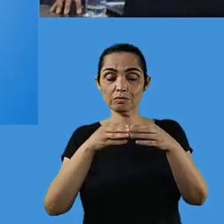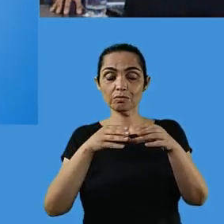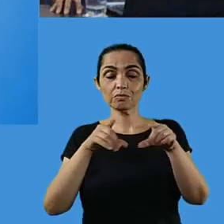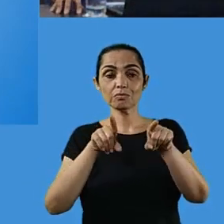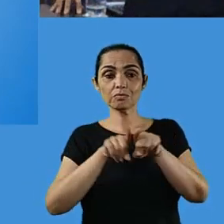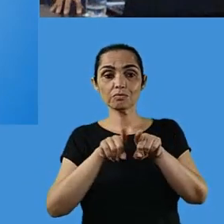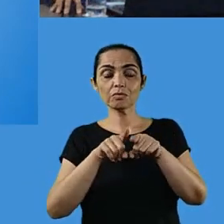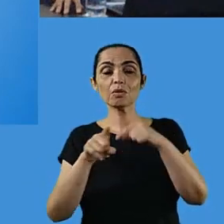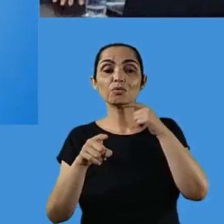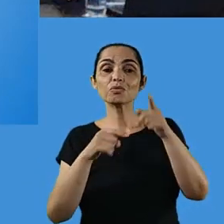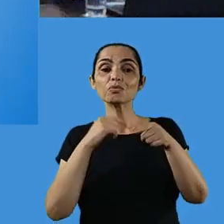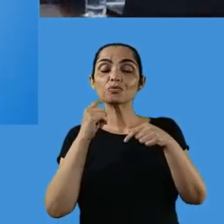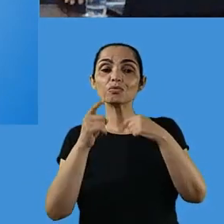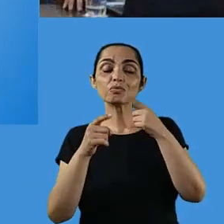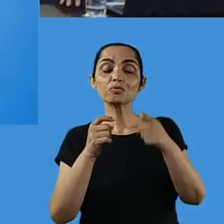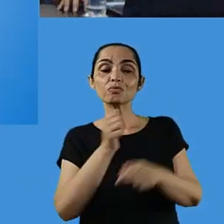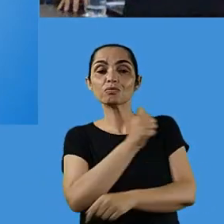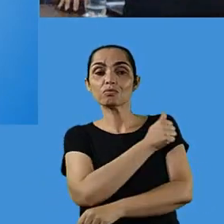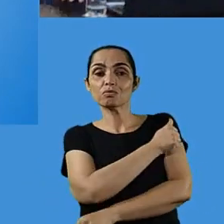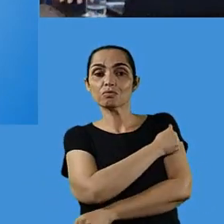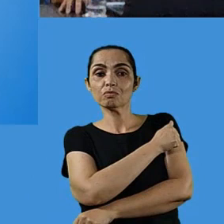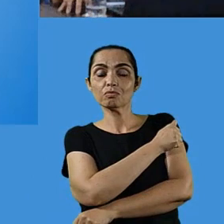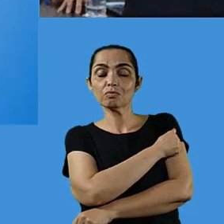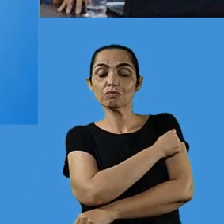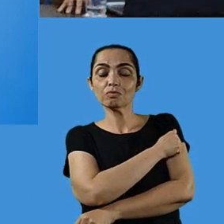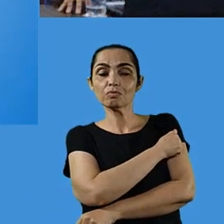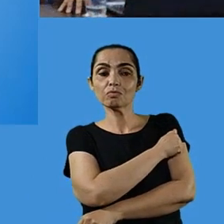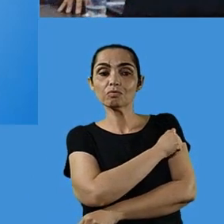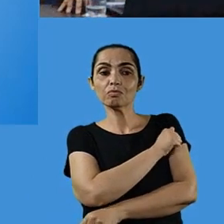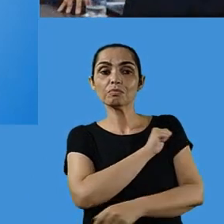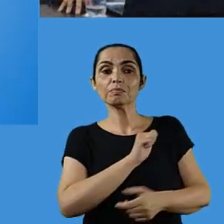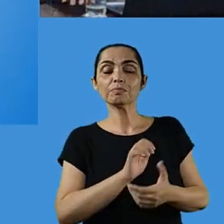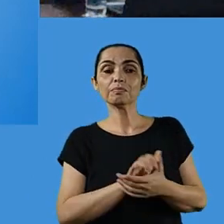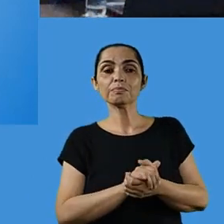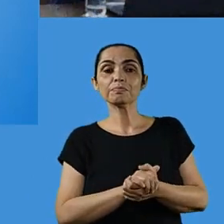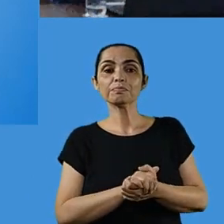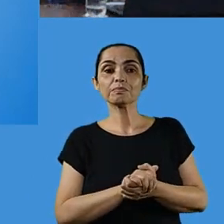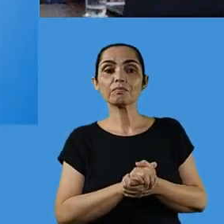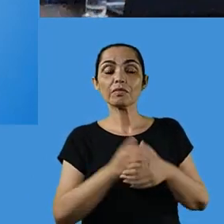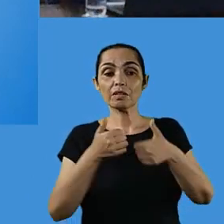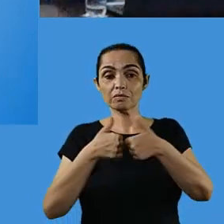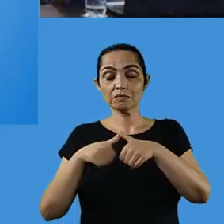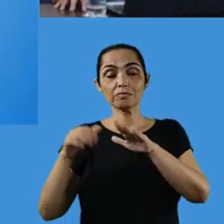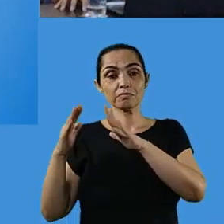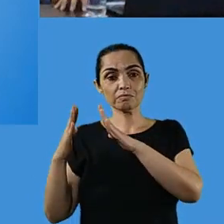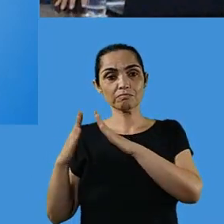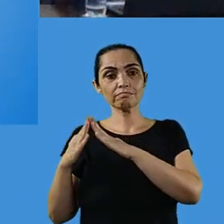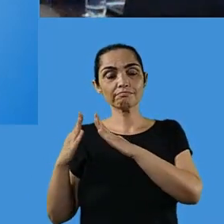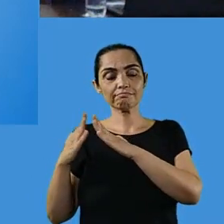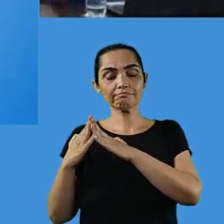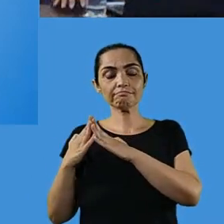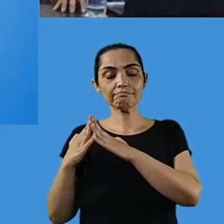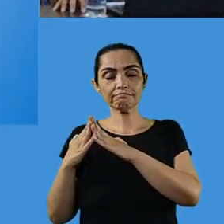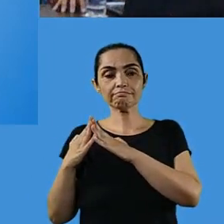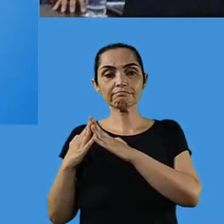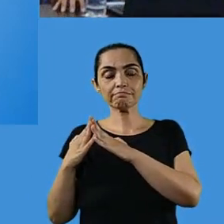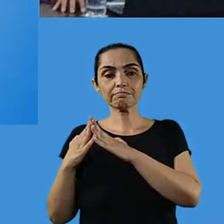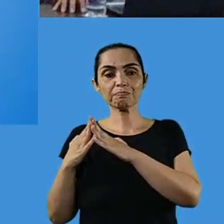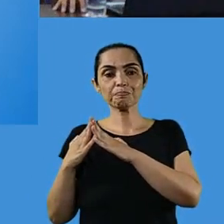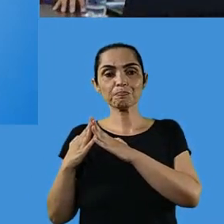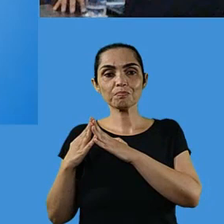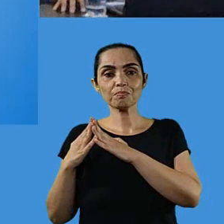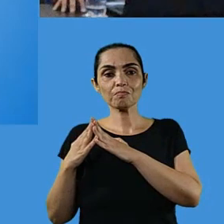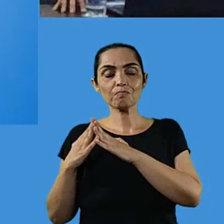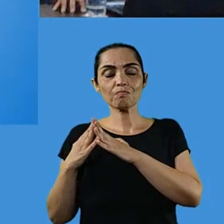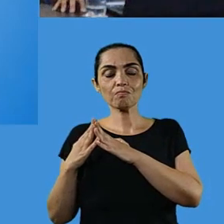estará tirando a dúvida desses alunos que eles estarão em casa, estarão em remoto, porque ele